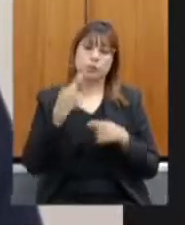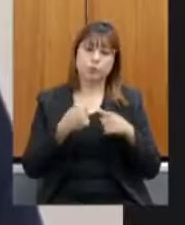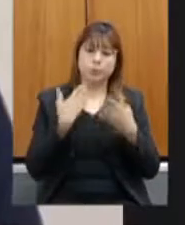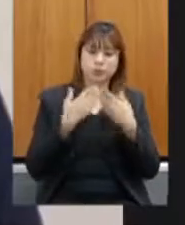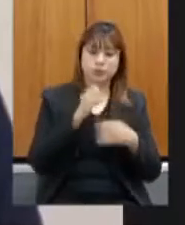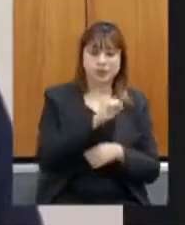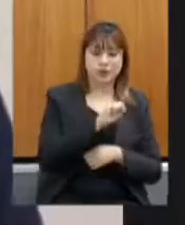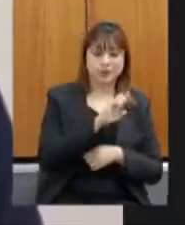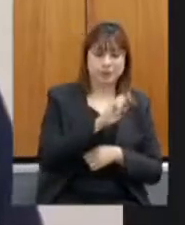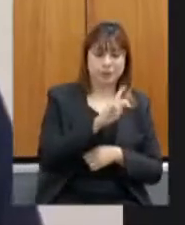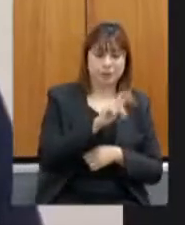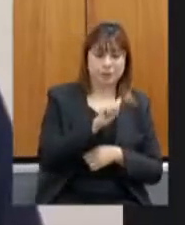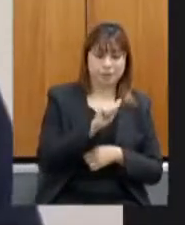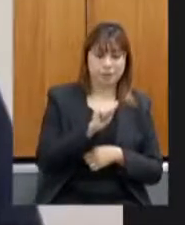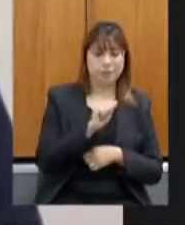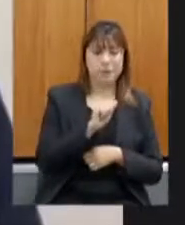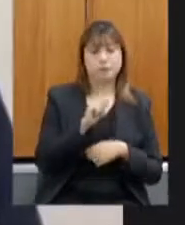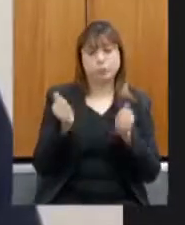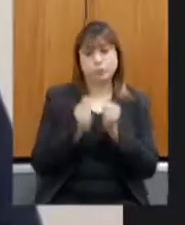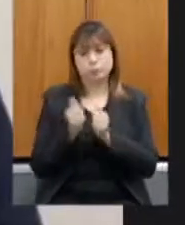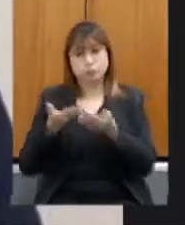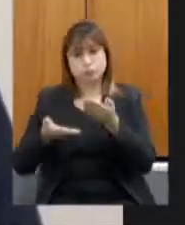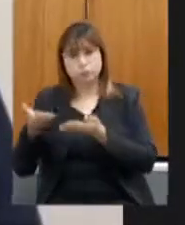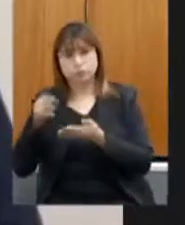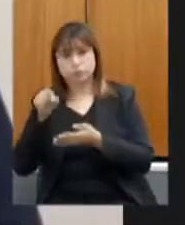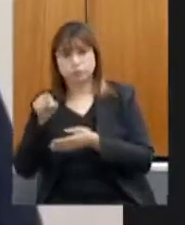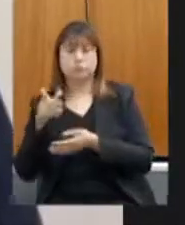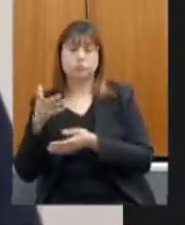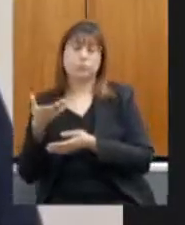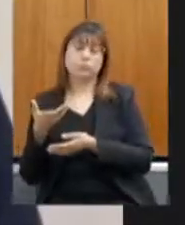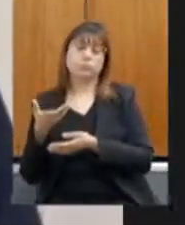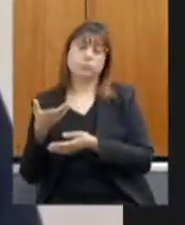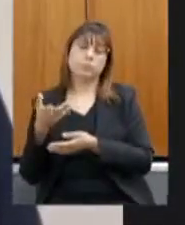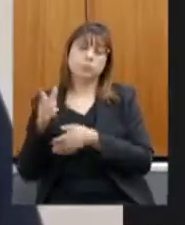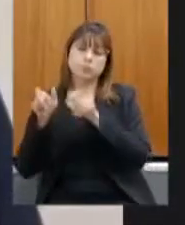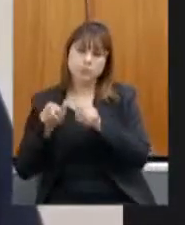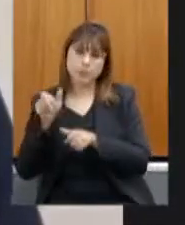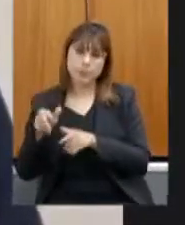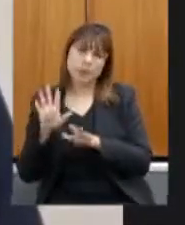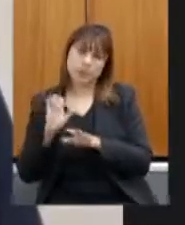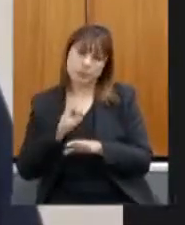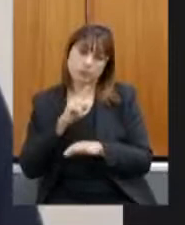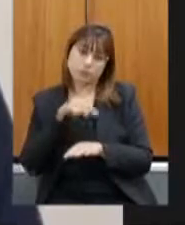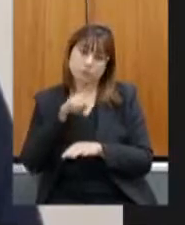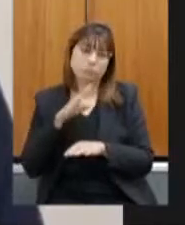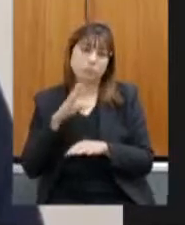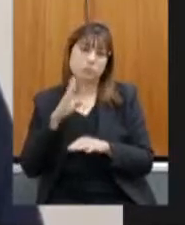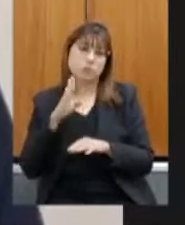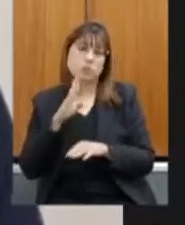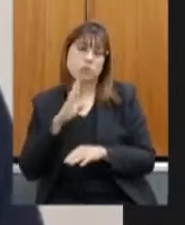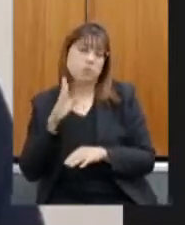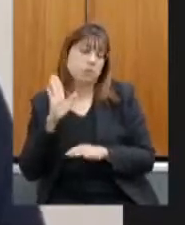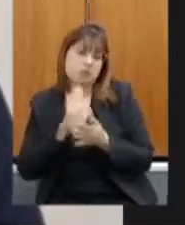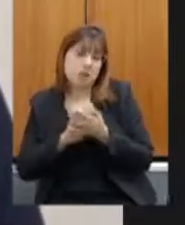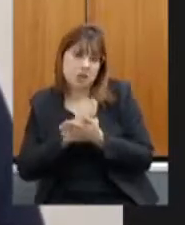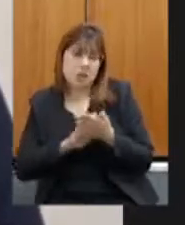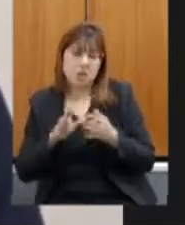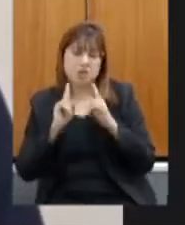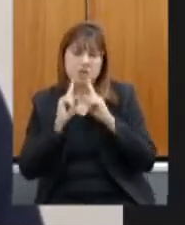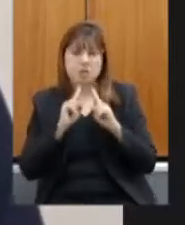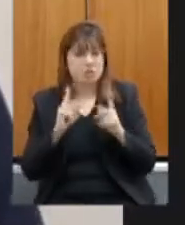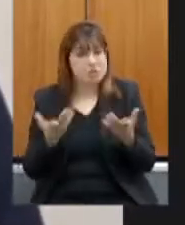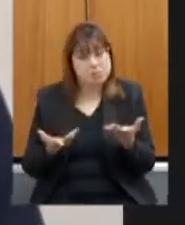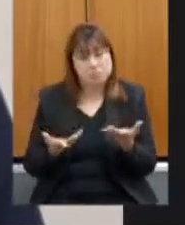está nesse caminho e não está tendo reclamação porque para a gente também não chegou reclamação ainda só uma questão uma visão pessoal do deputado com relação à